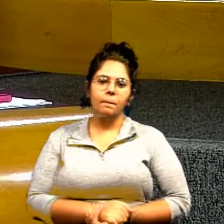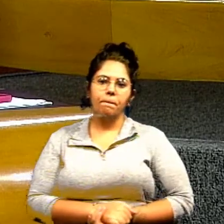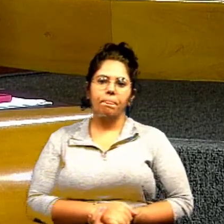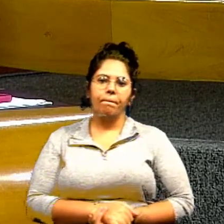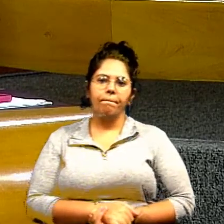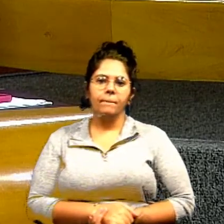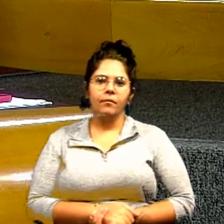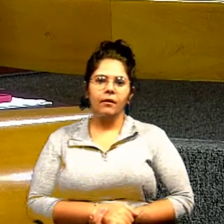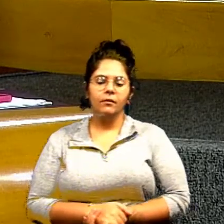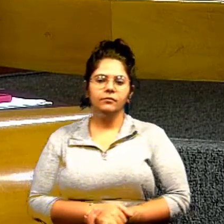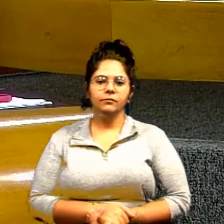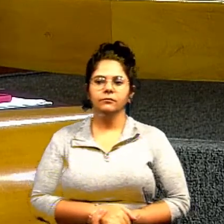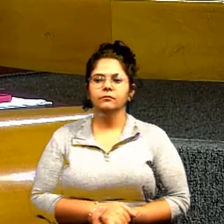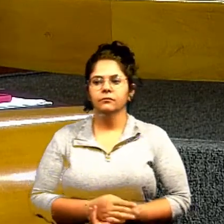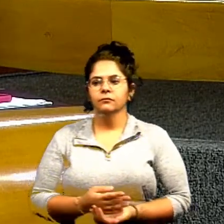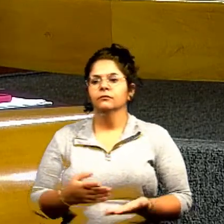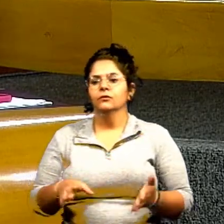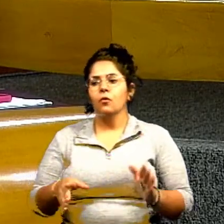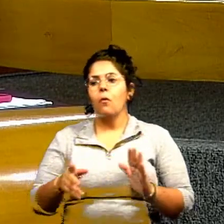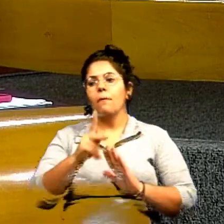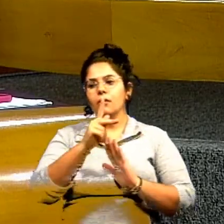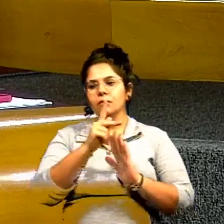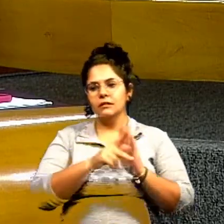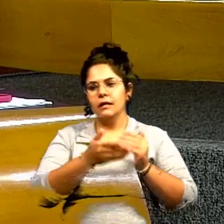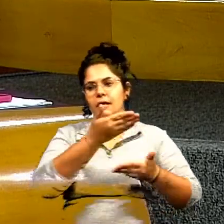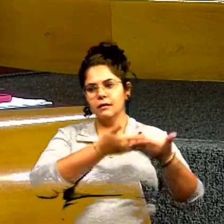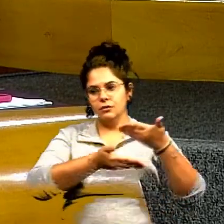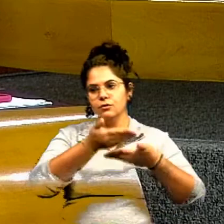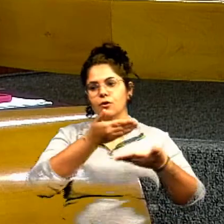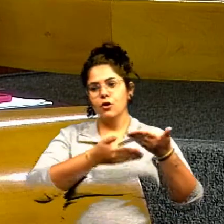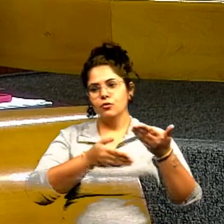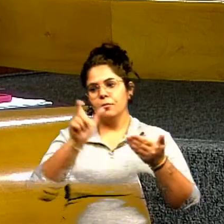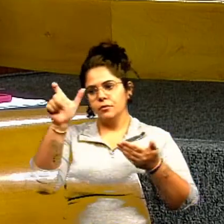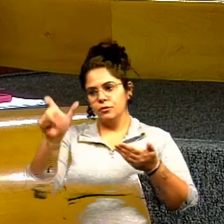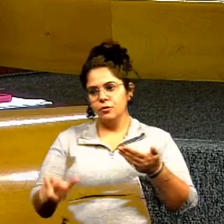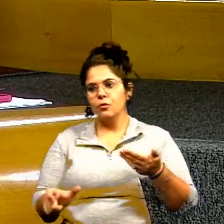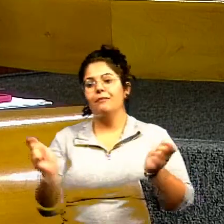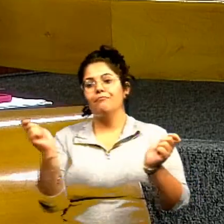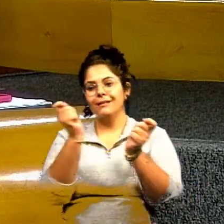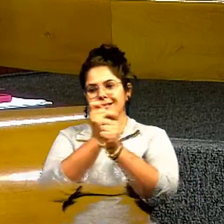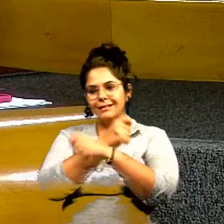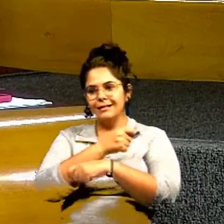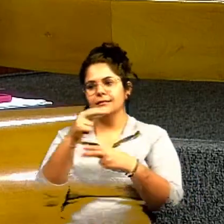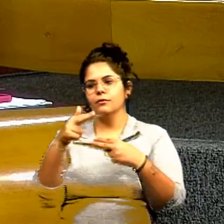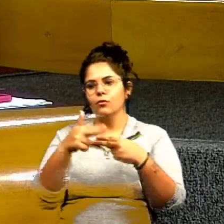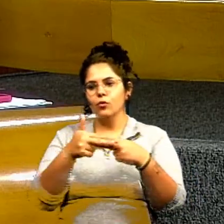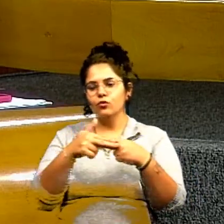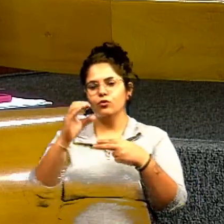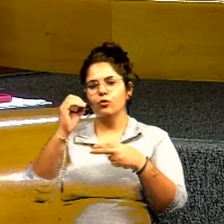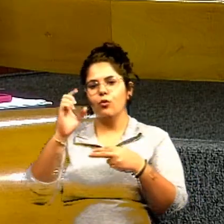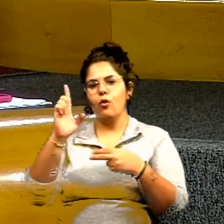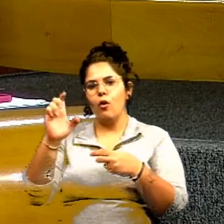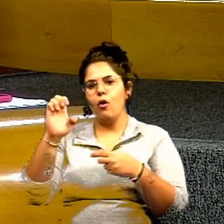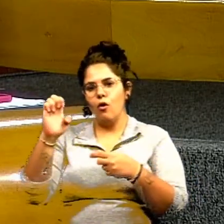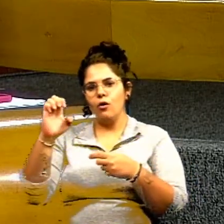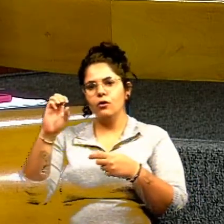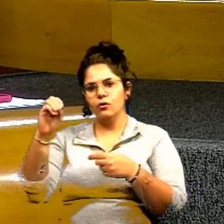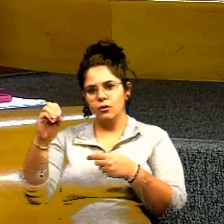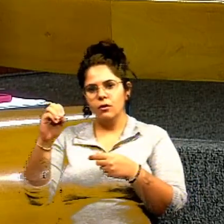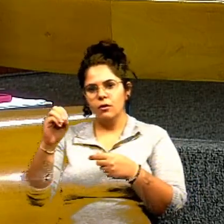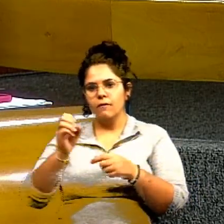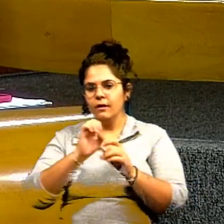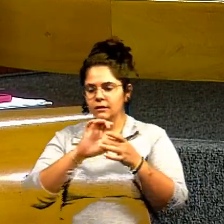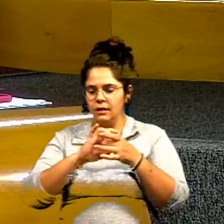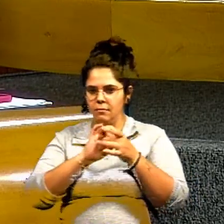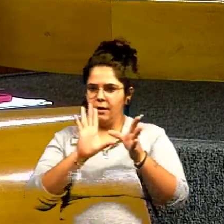Emílson não tenha dúvida porque chegar um processo de uma pessoa que precisa de maneira extremada vai ser liberado